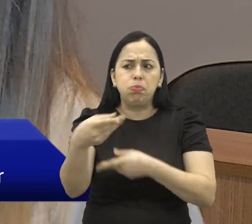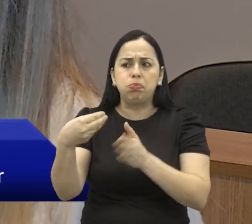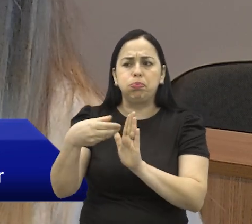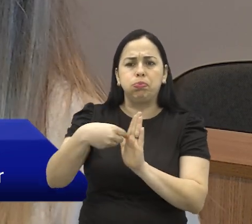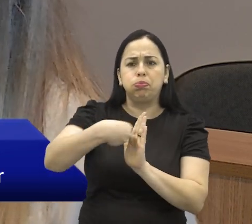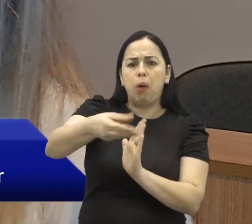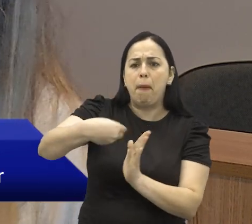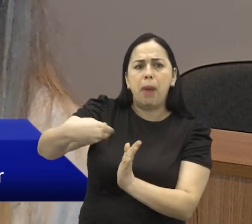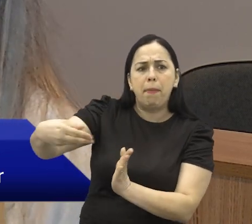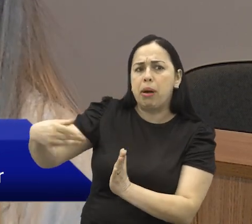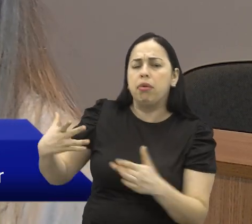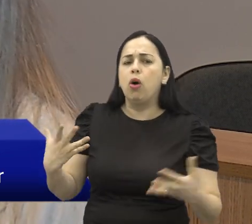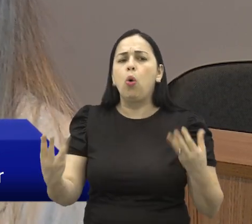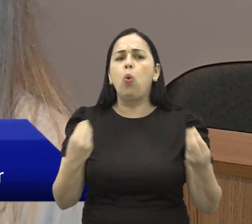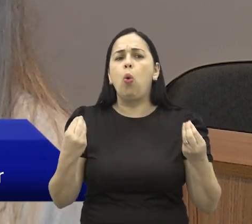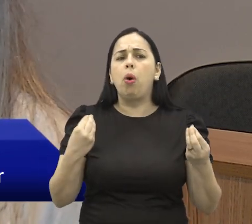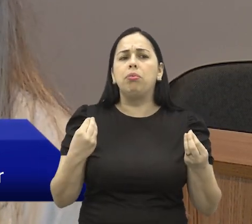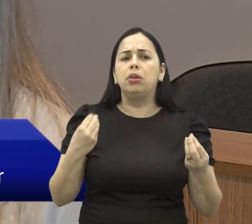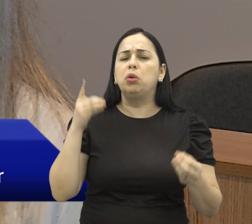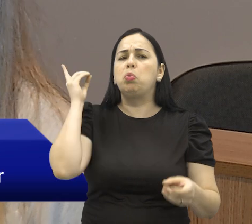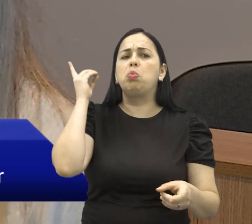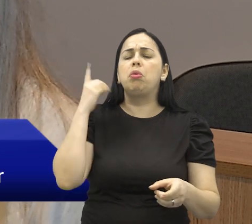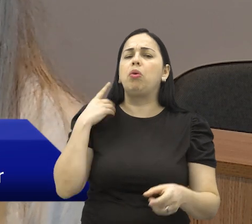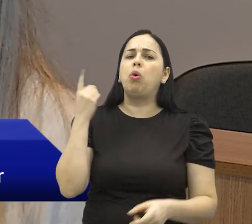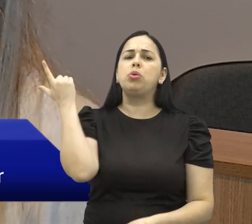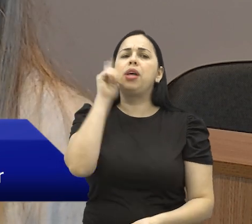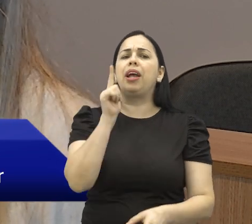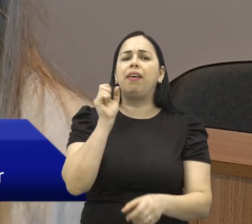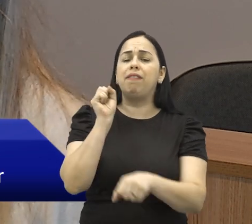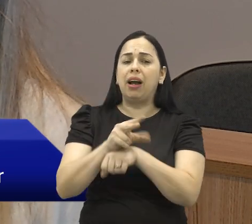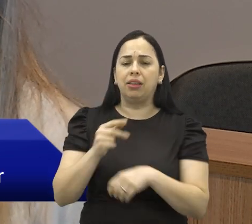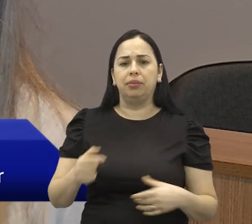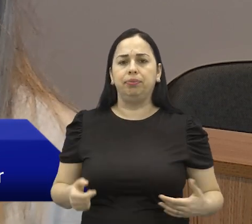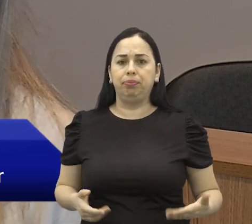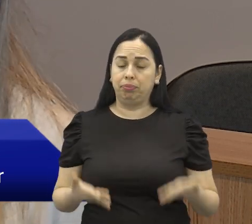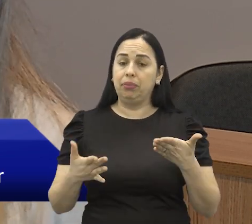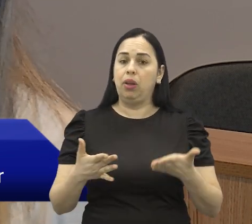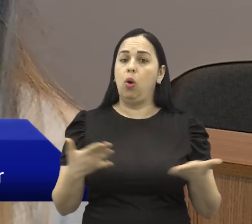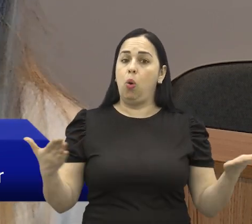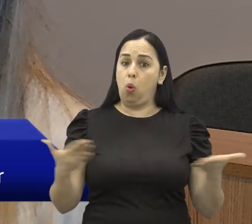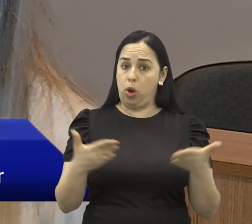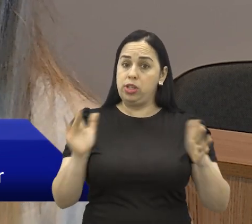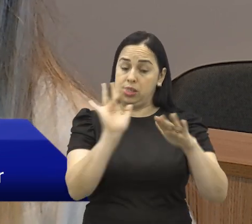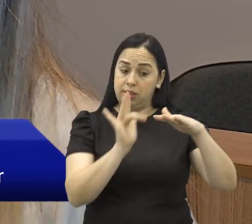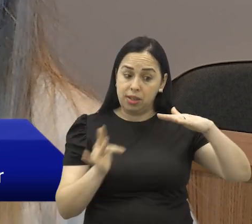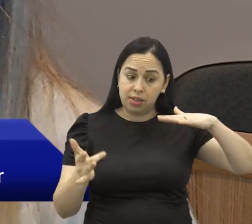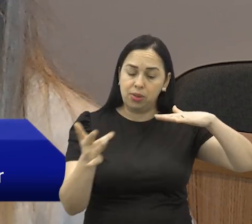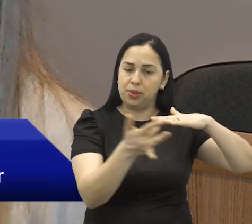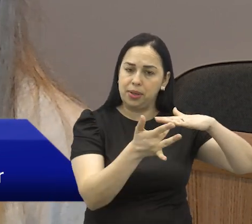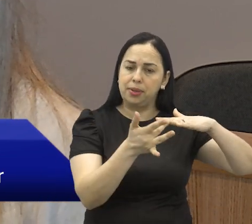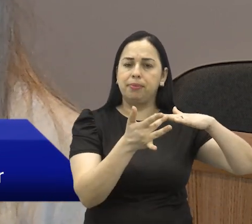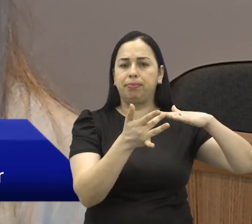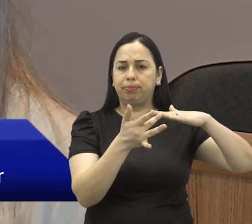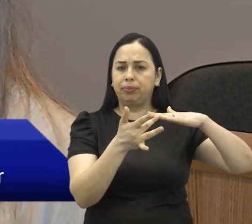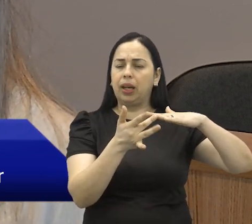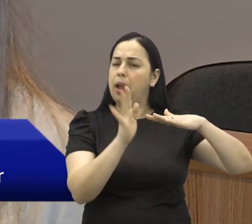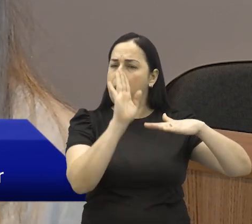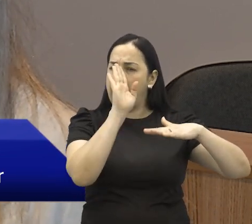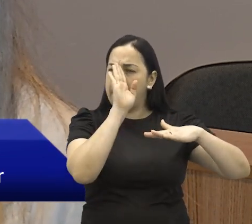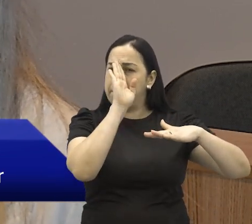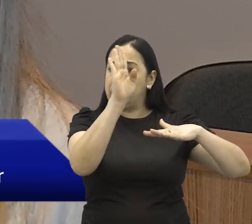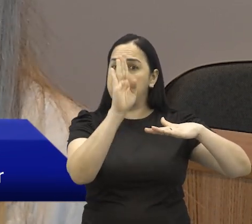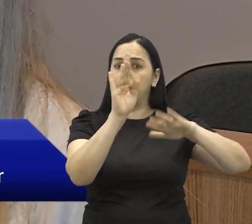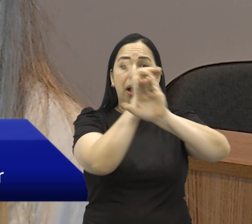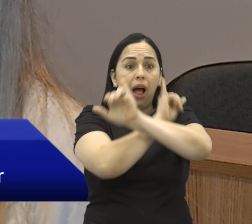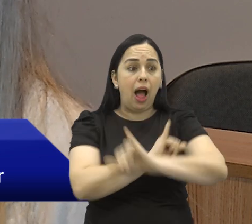pode, né? Encontrar essas vagas que vão abrir também. Acredito que as redes sociais, atualmente, né? É o